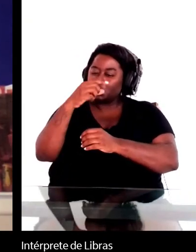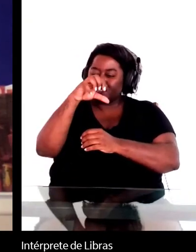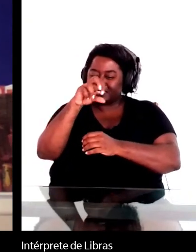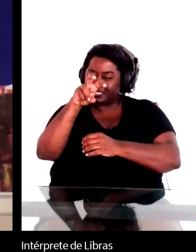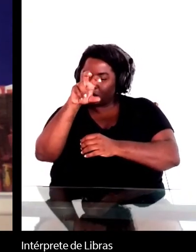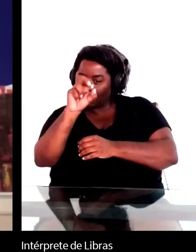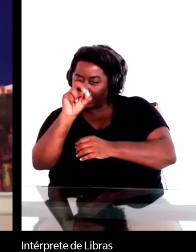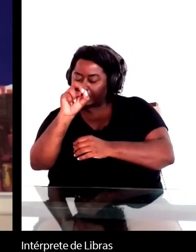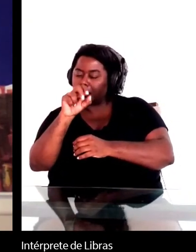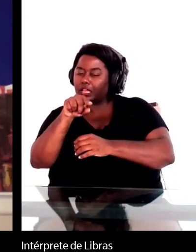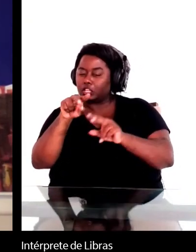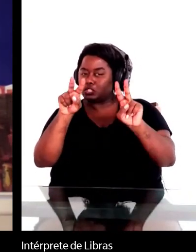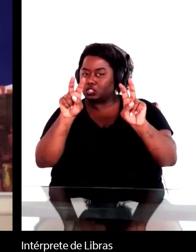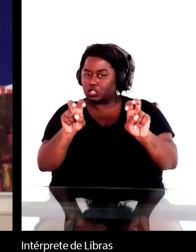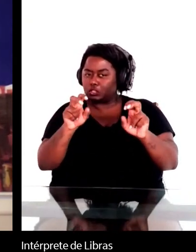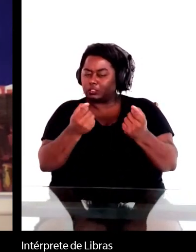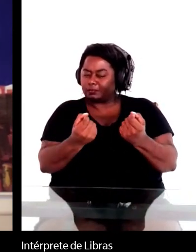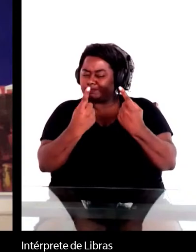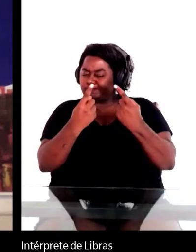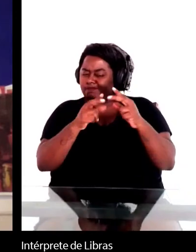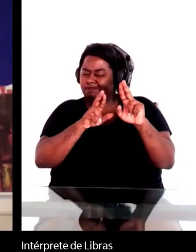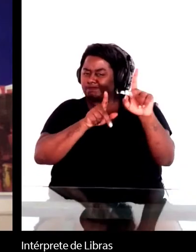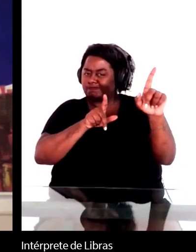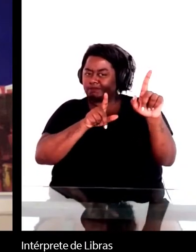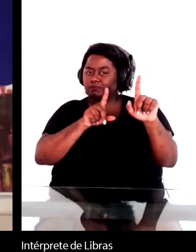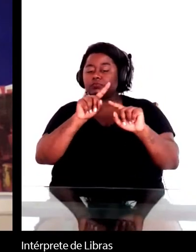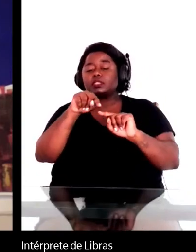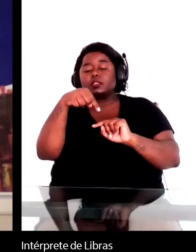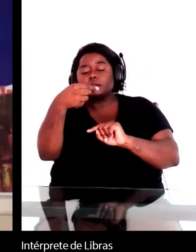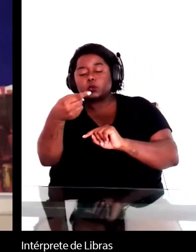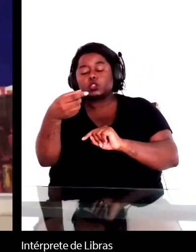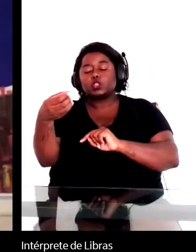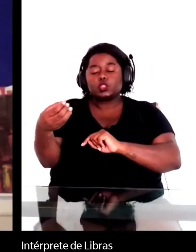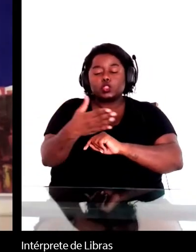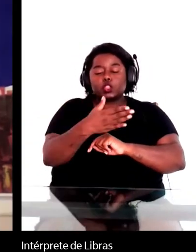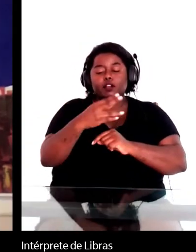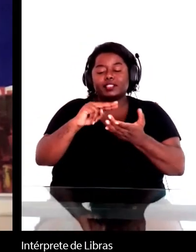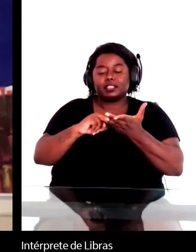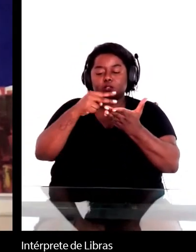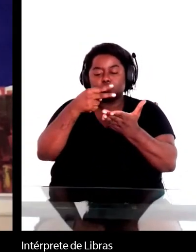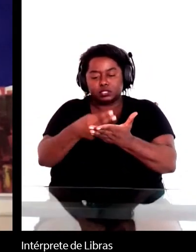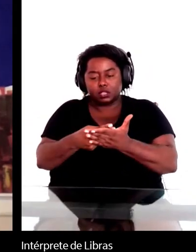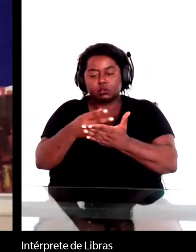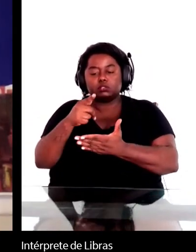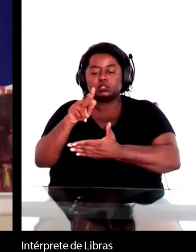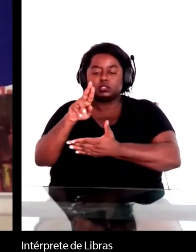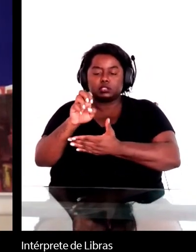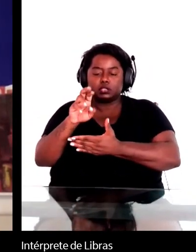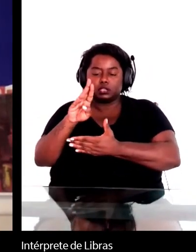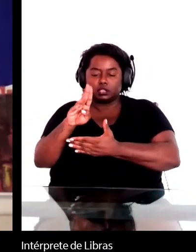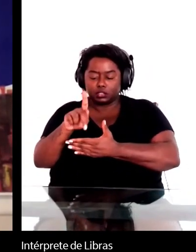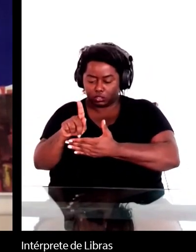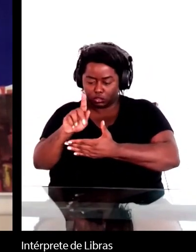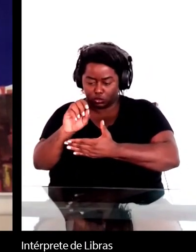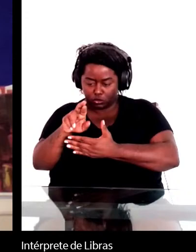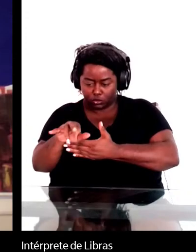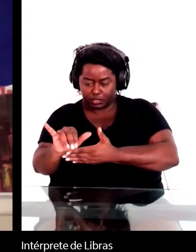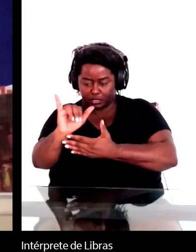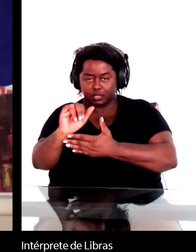e saiu novamente traduzido pelo Gregory Rabassa, naquela série de Oxford, em 98.